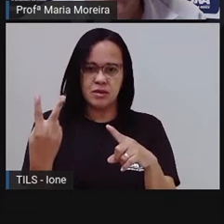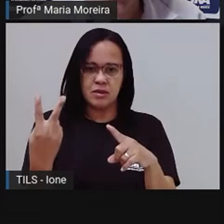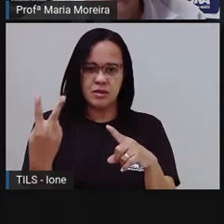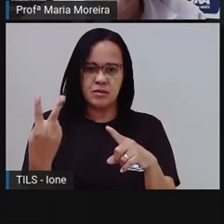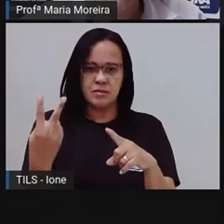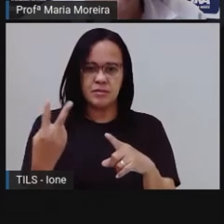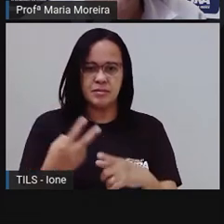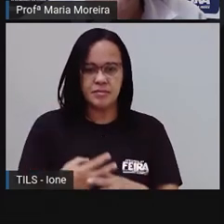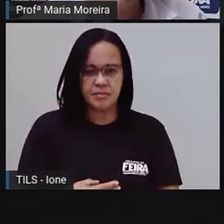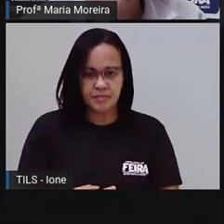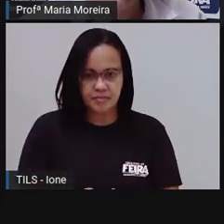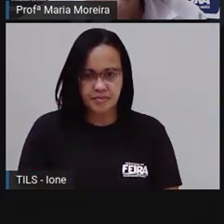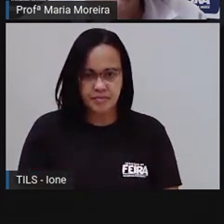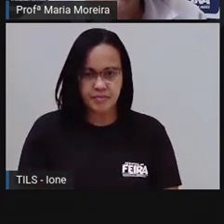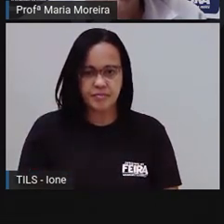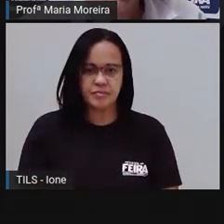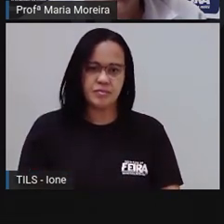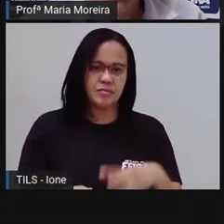Ou,